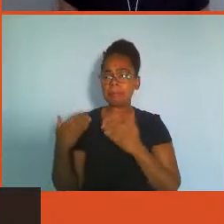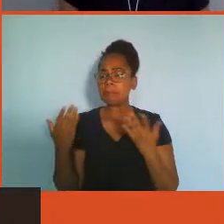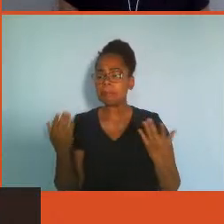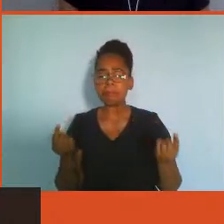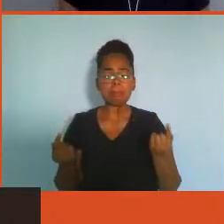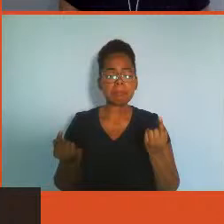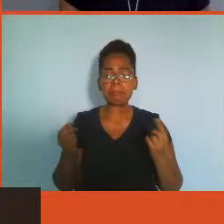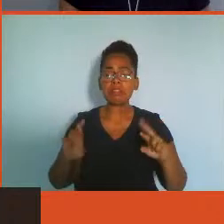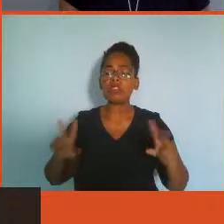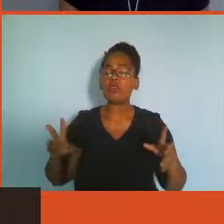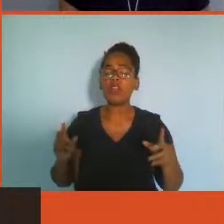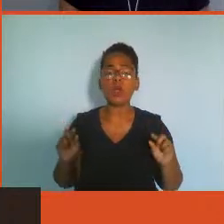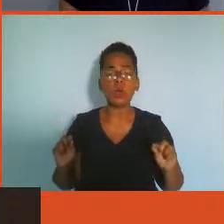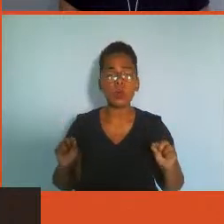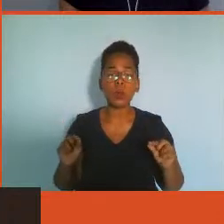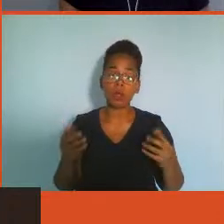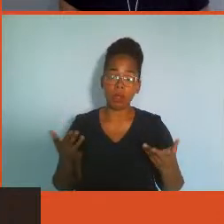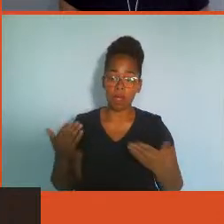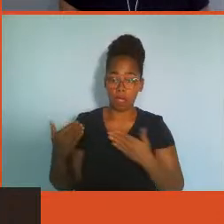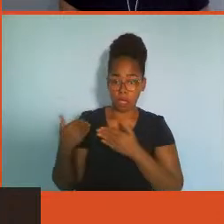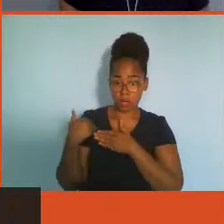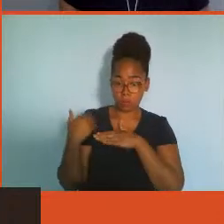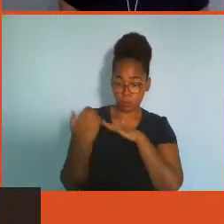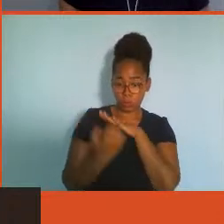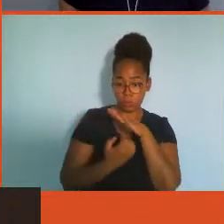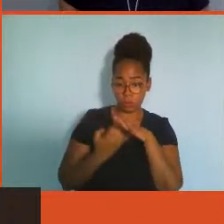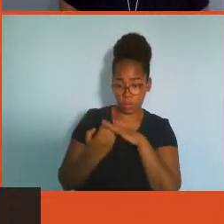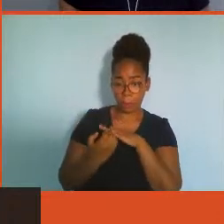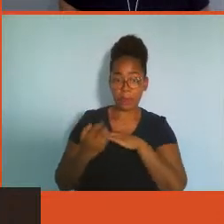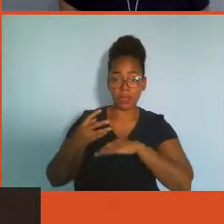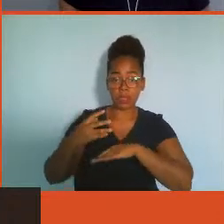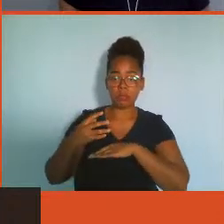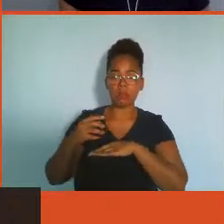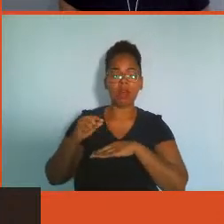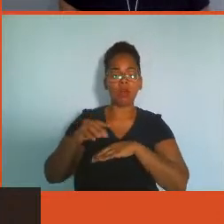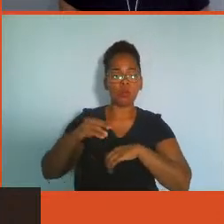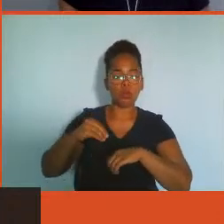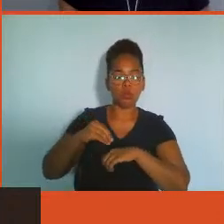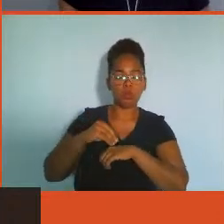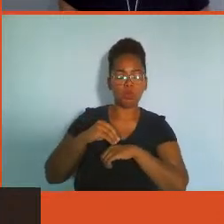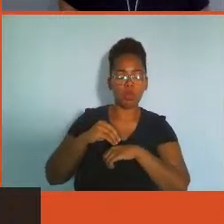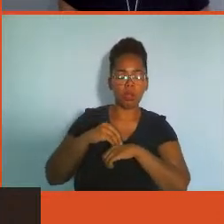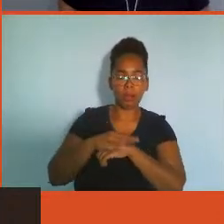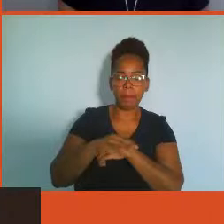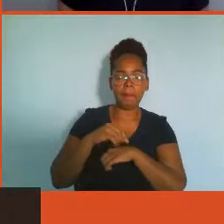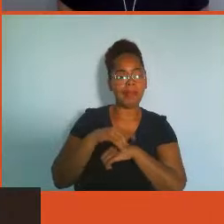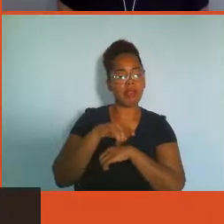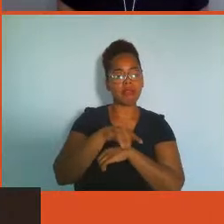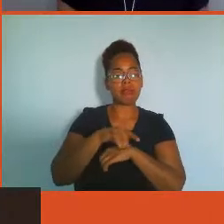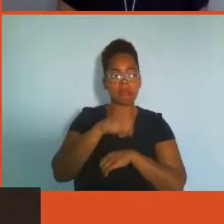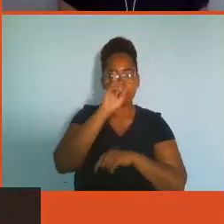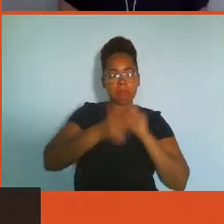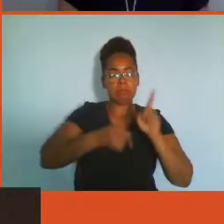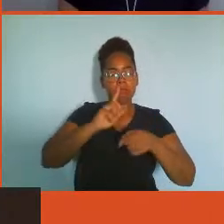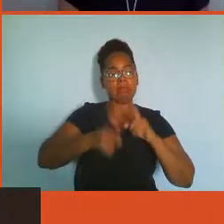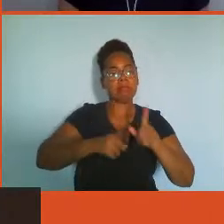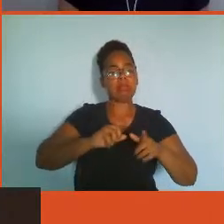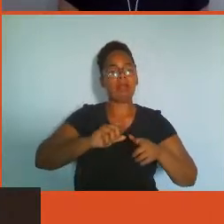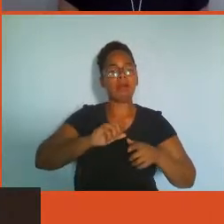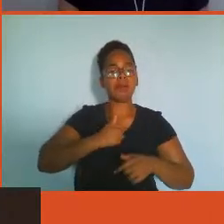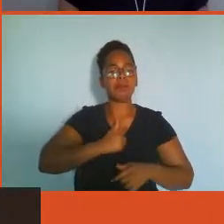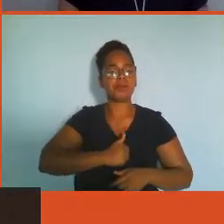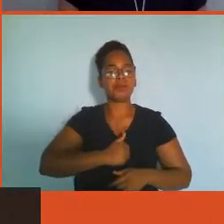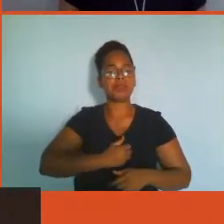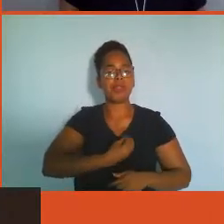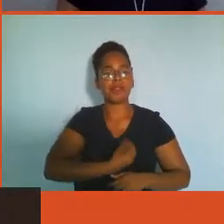de uma mudança no estilo de vida do colaborador, mas como eu comentei na pergunta anterior